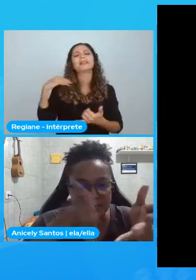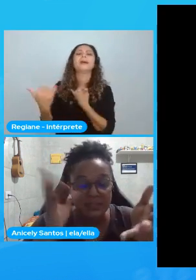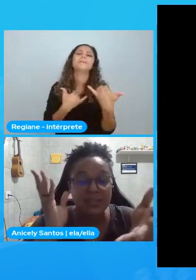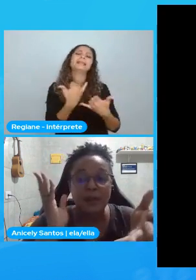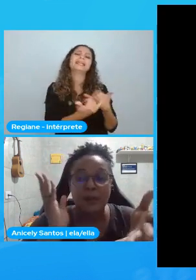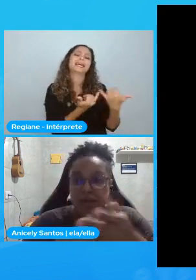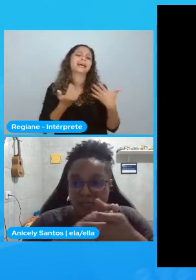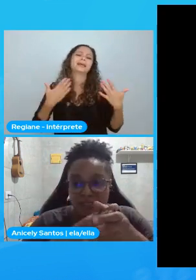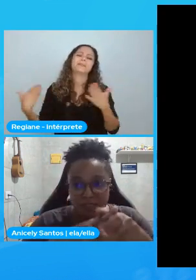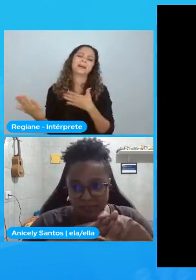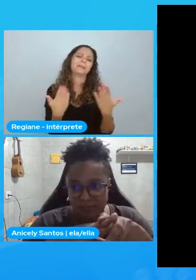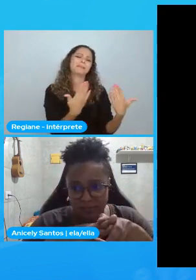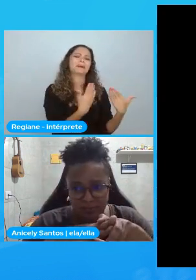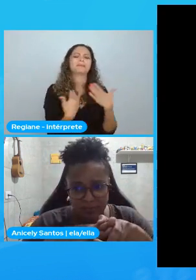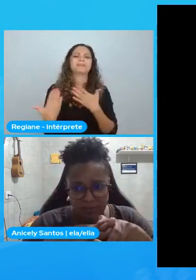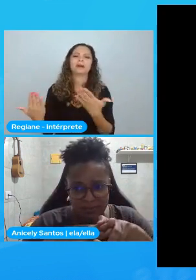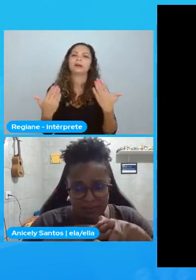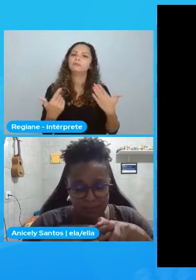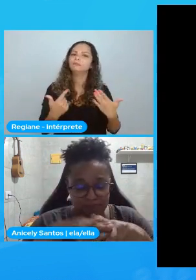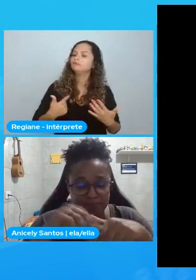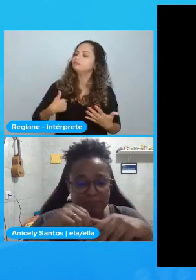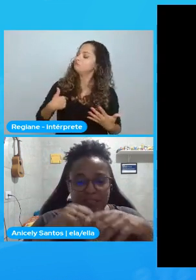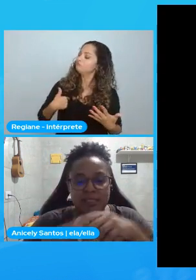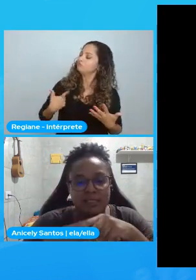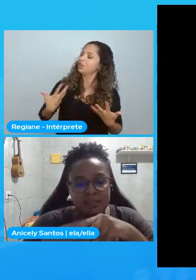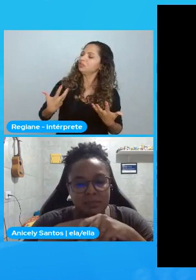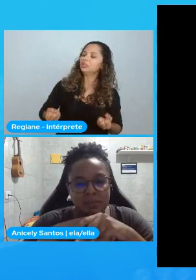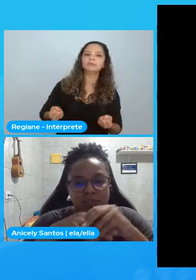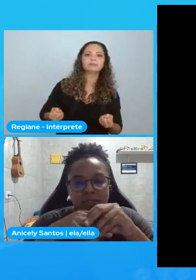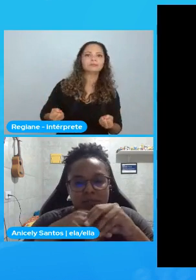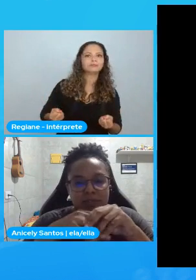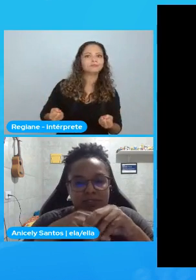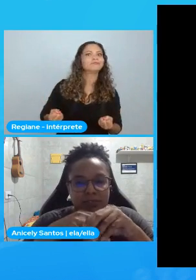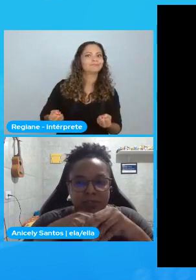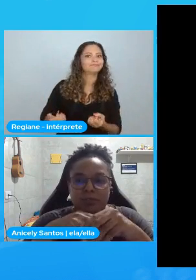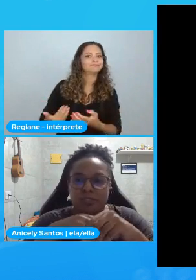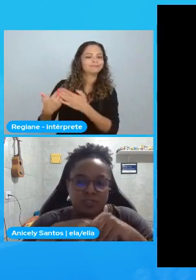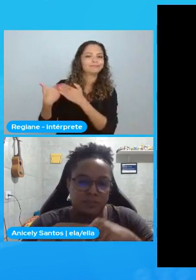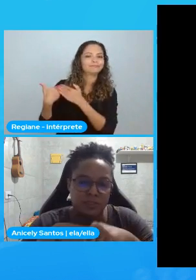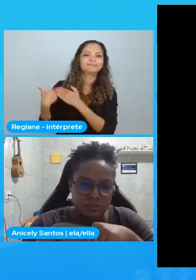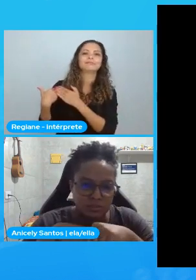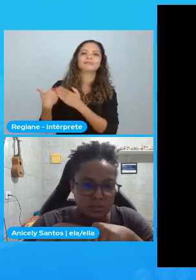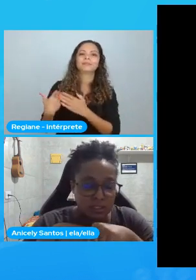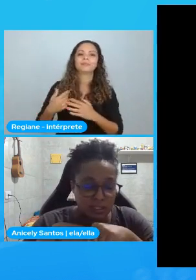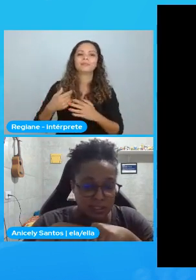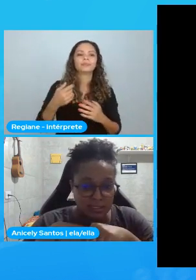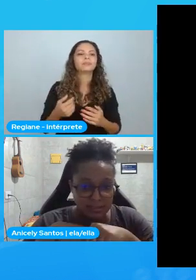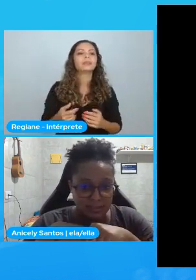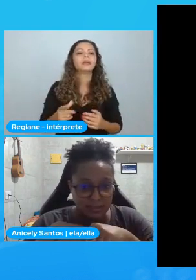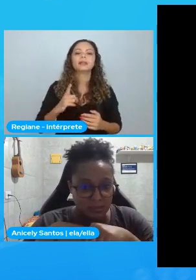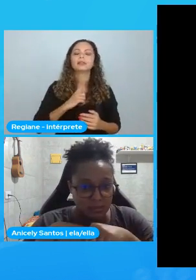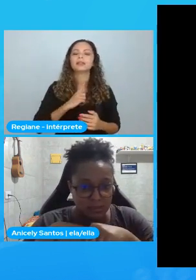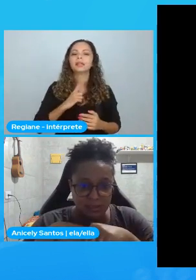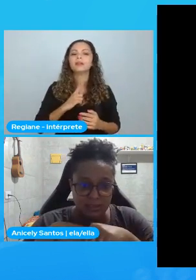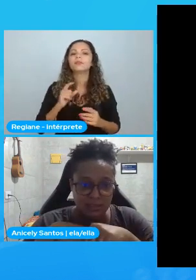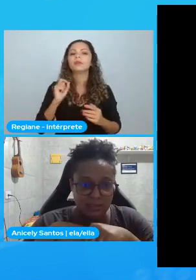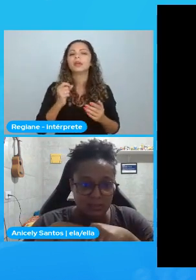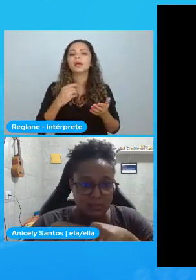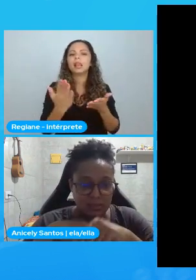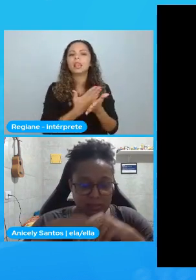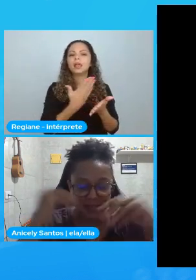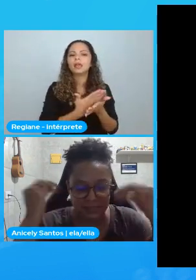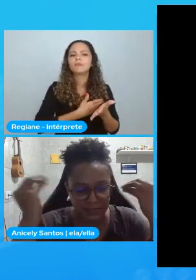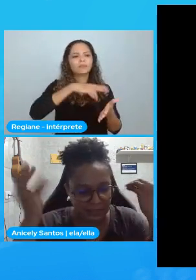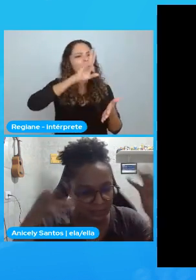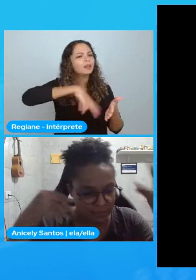sempre acontece. Mas. Eu levei isso muito a sério. Em dezembro. Eu li um livro. Chamado. Empresas que menstruam. E esse livro. Quando eu terminei esse